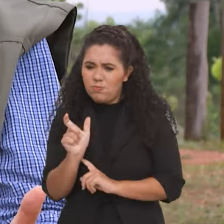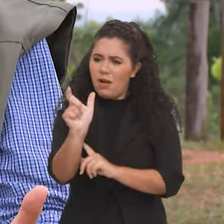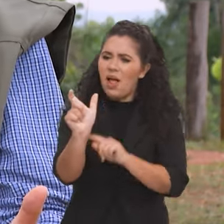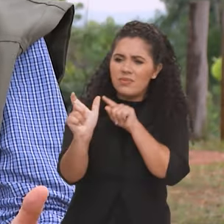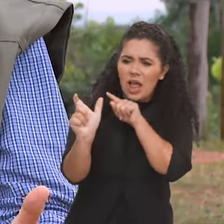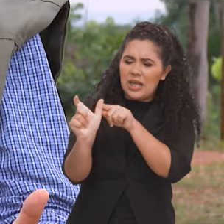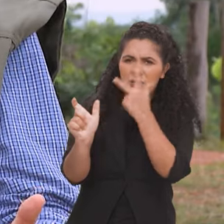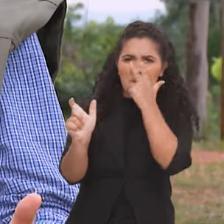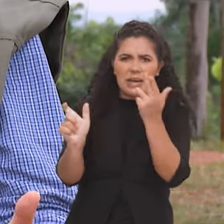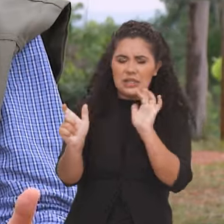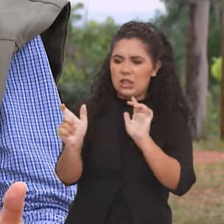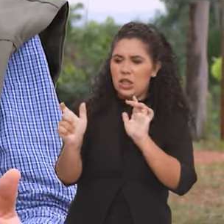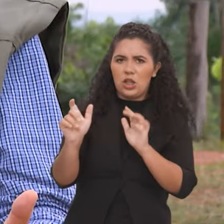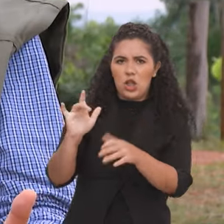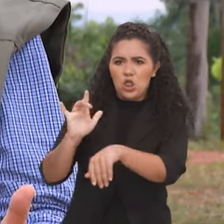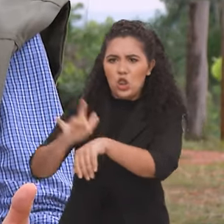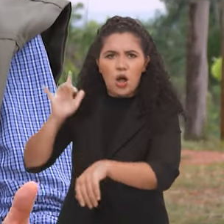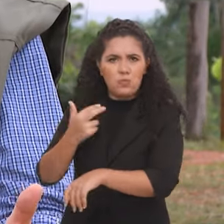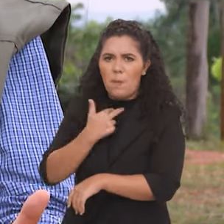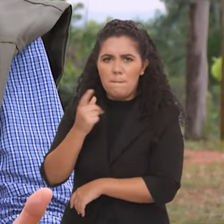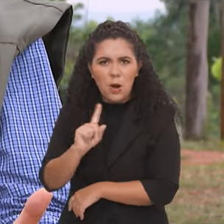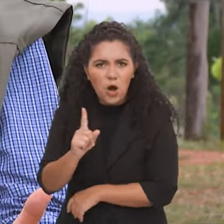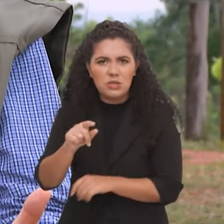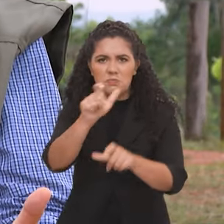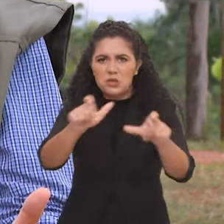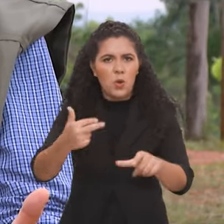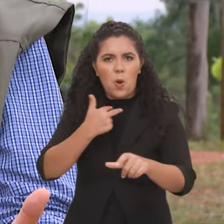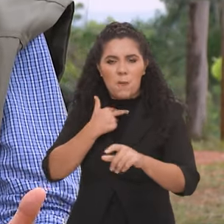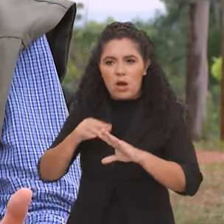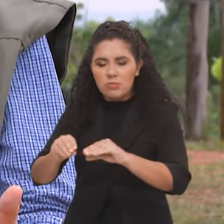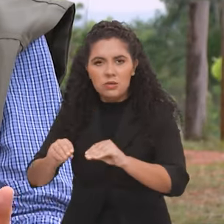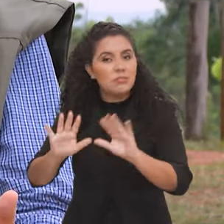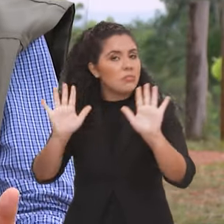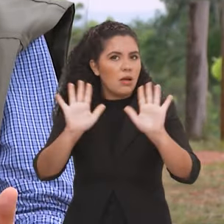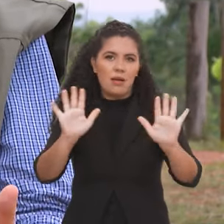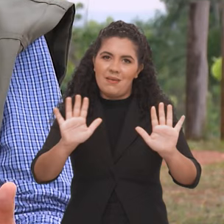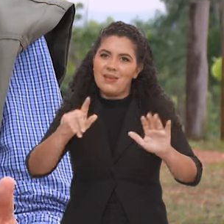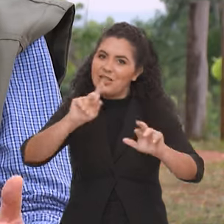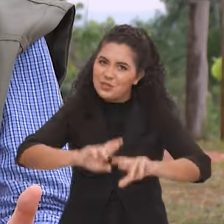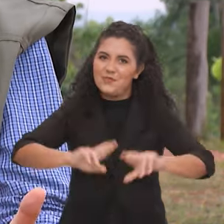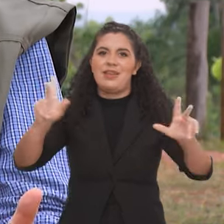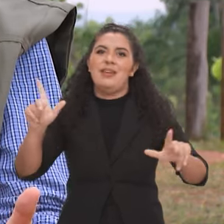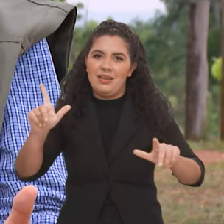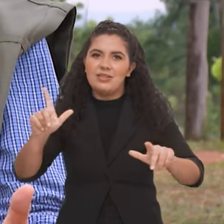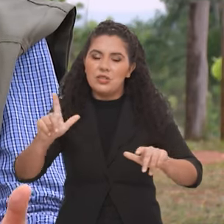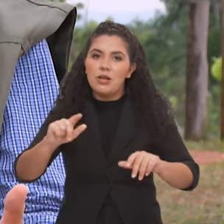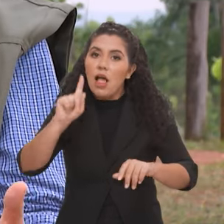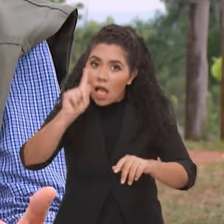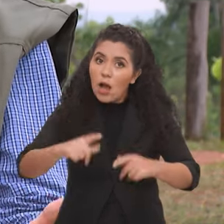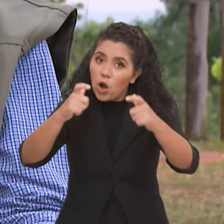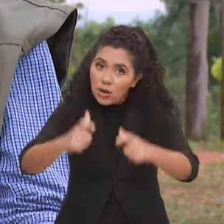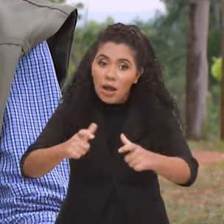intocável, algo que a população não pode chegar. Mas na prática não é. Na prática é para ser um